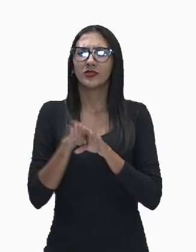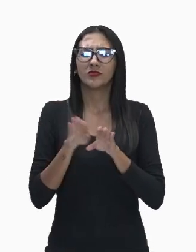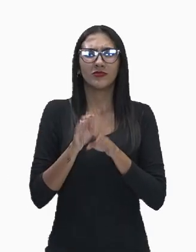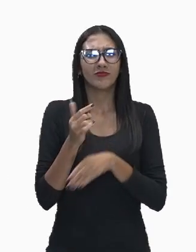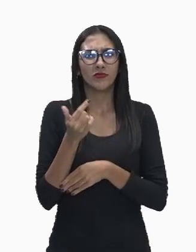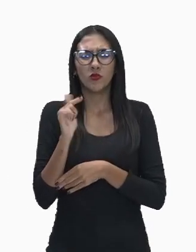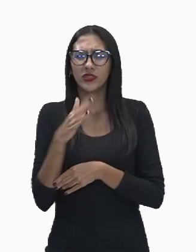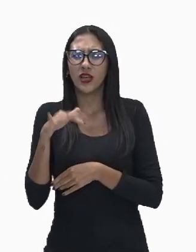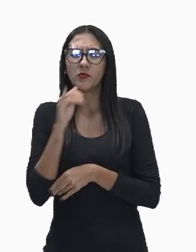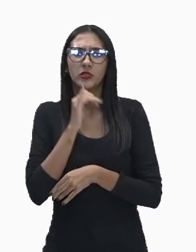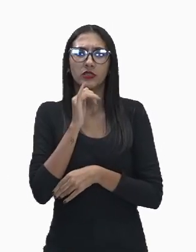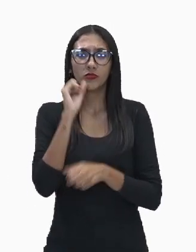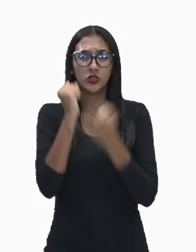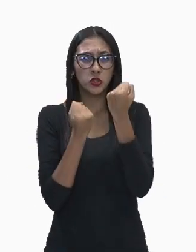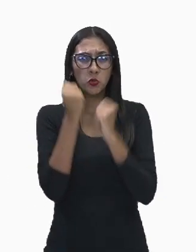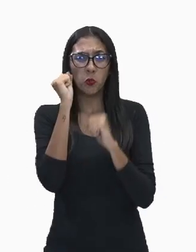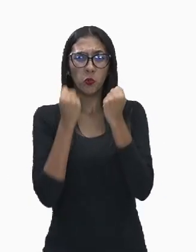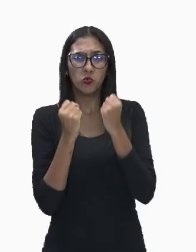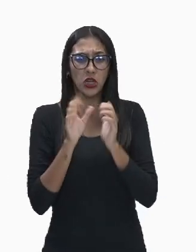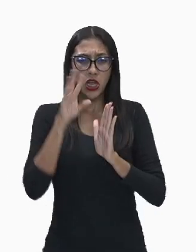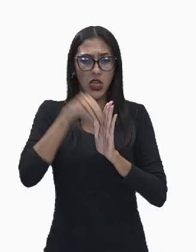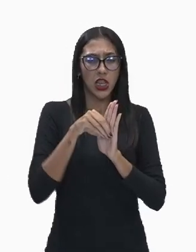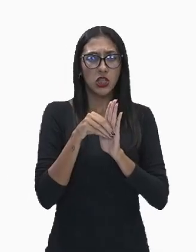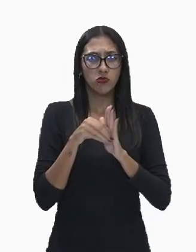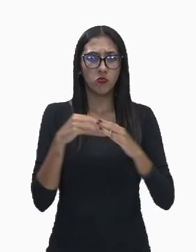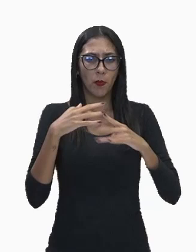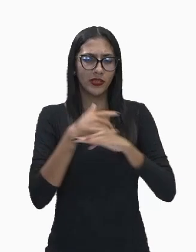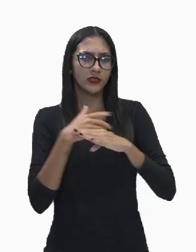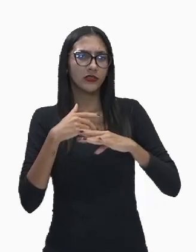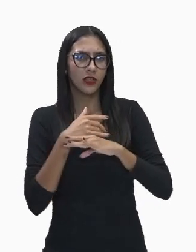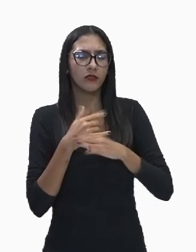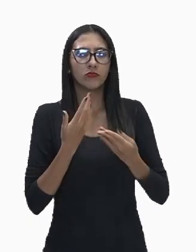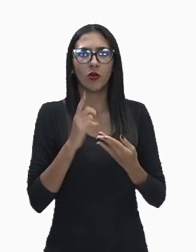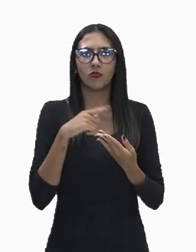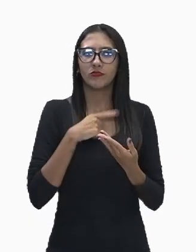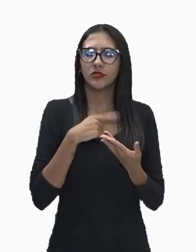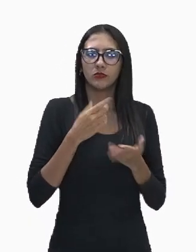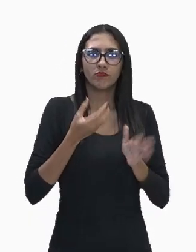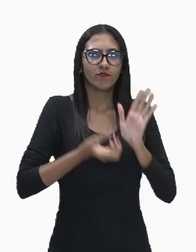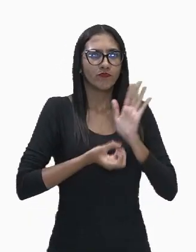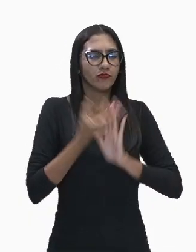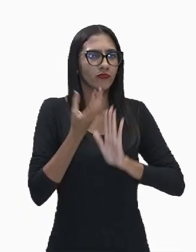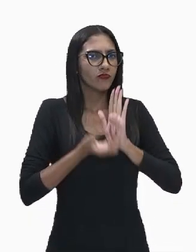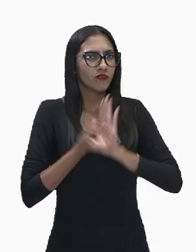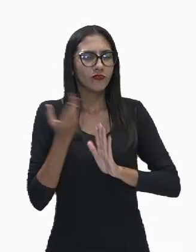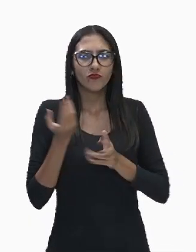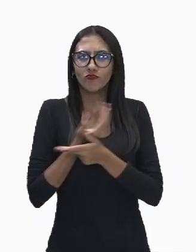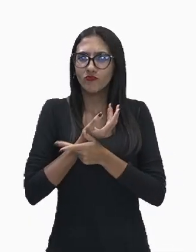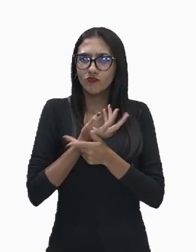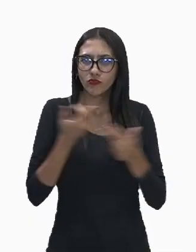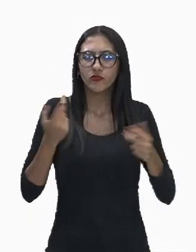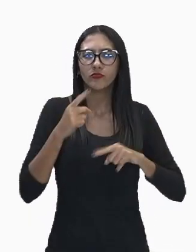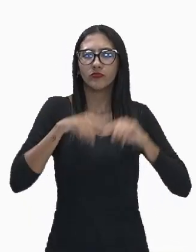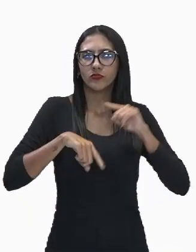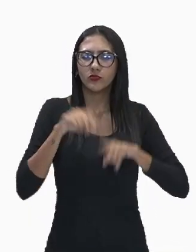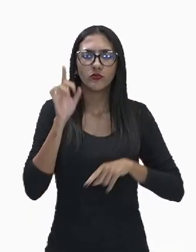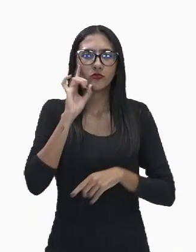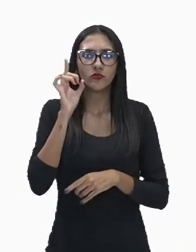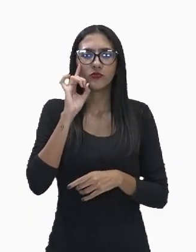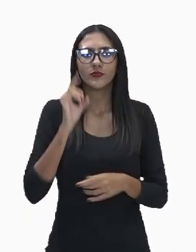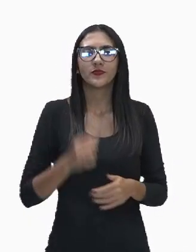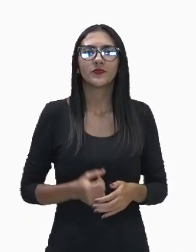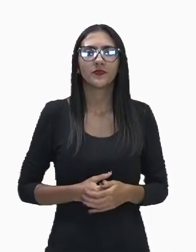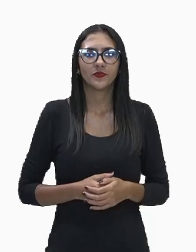indústrias, etc., no mesmo lugar, nós temos uma intensificação na produção dos resíduos. O crescimento